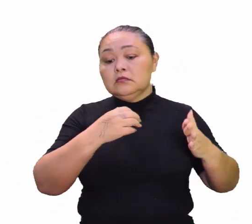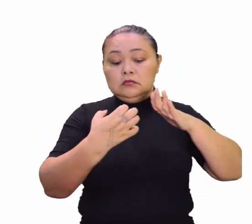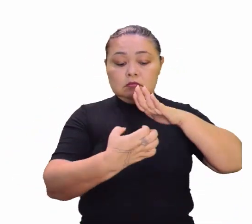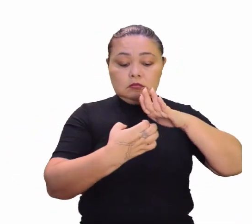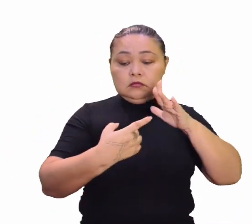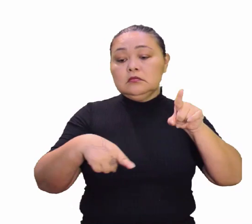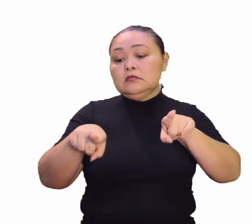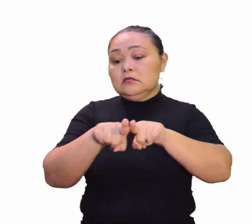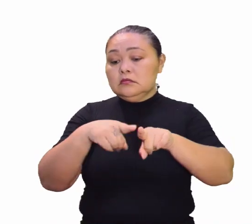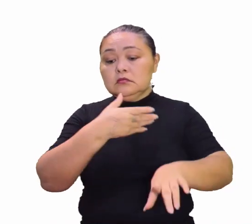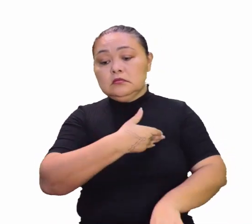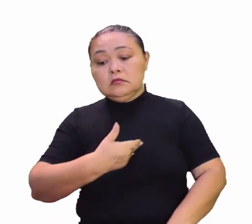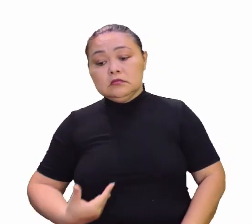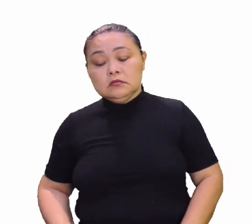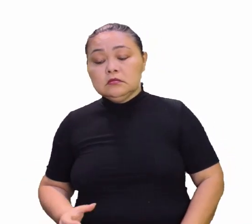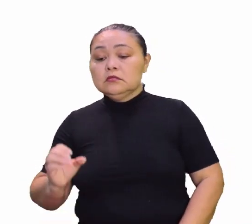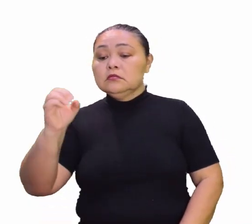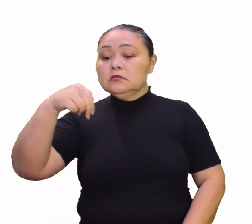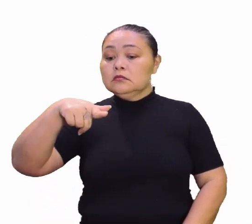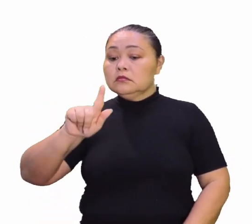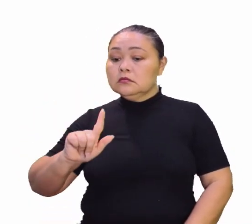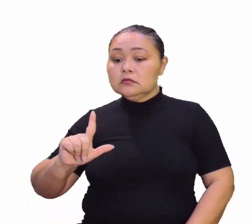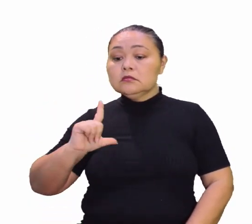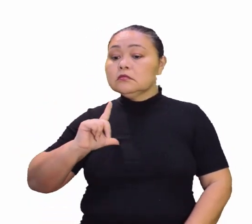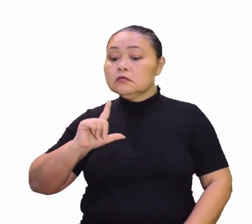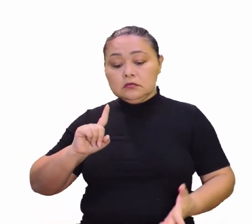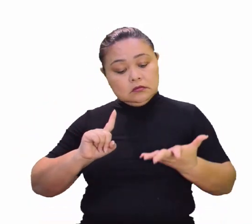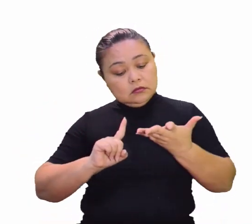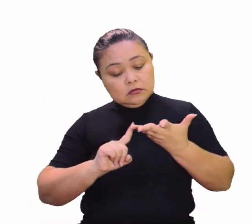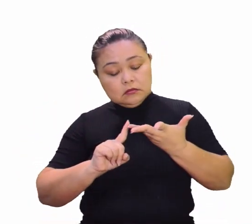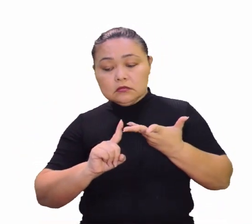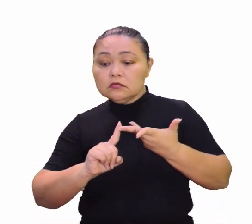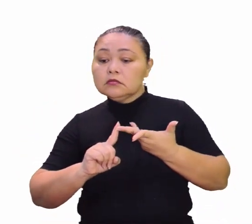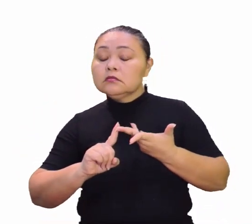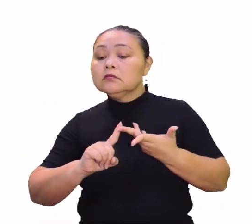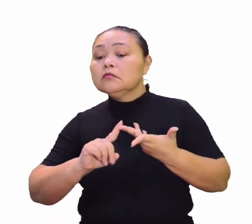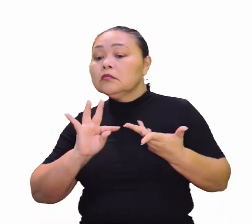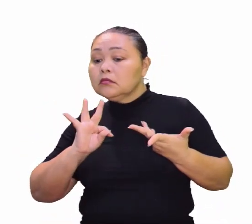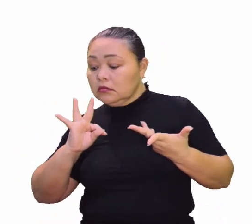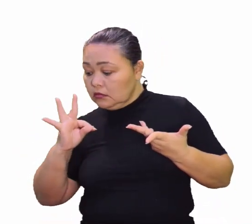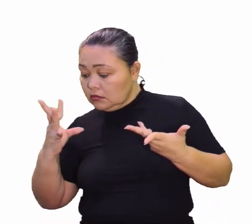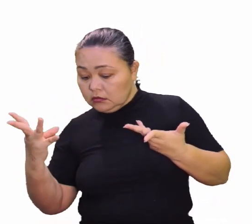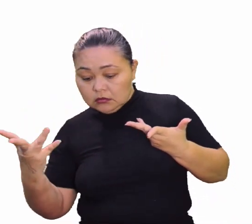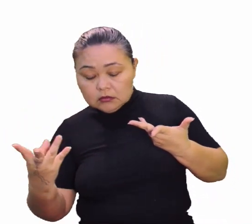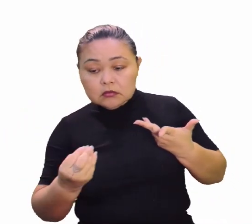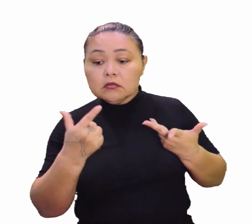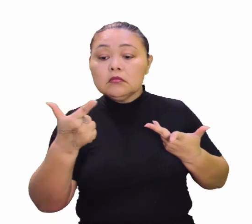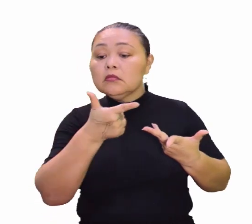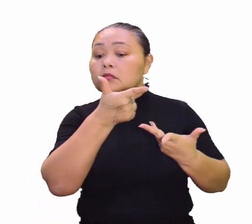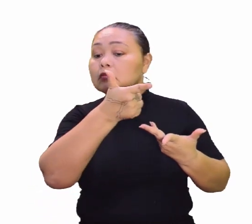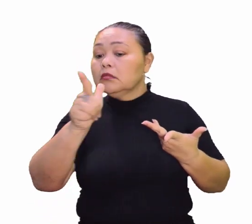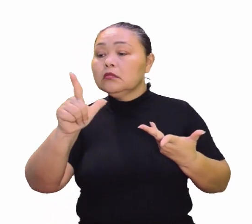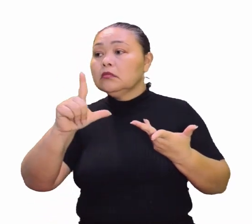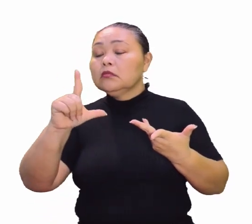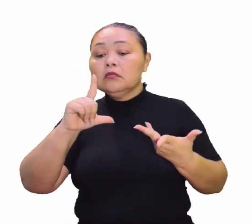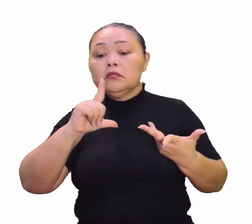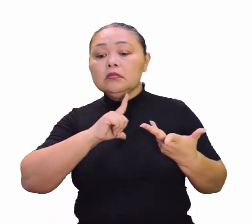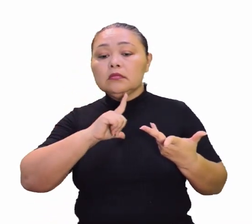Com certeza. Pode ser ONGs. ONGs. E todas elas, para que todas as outras